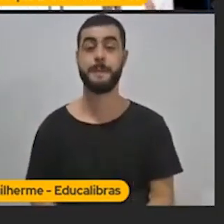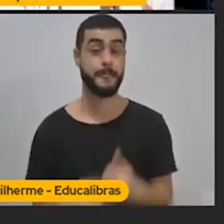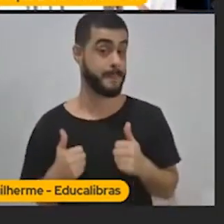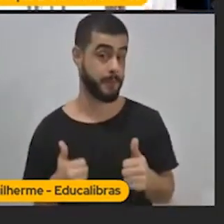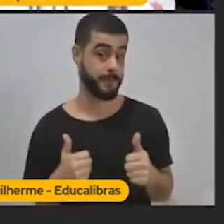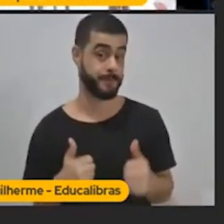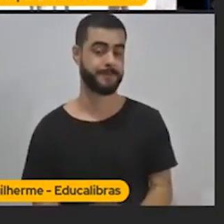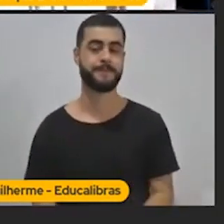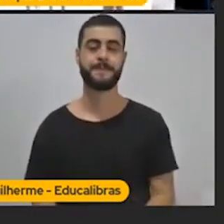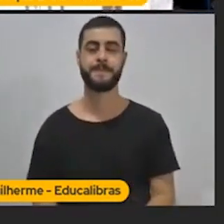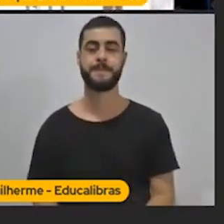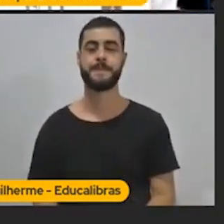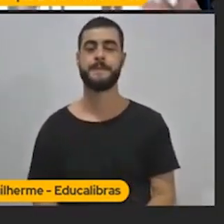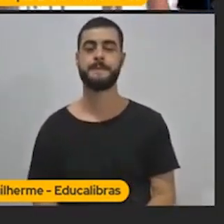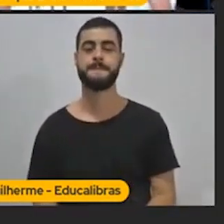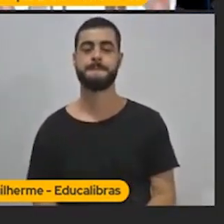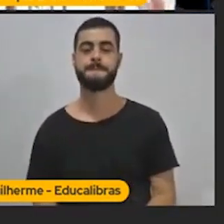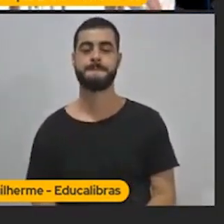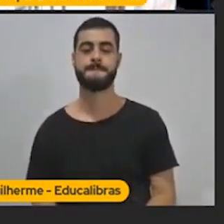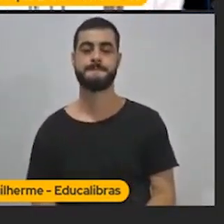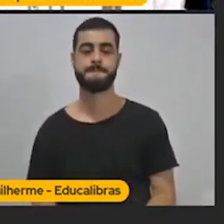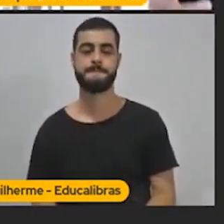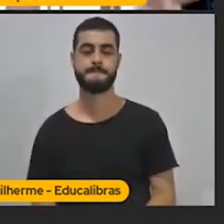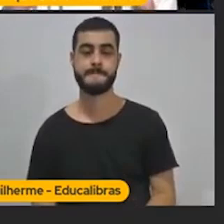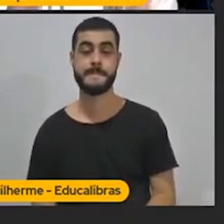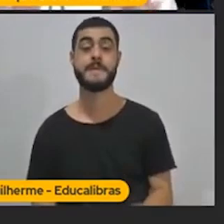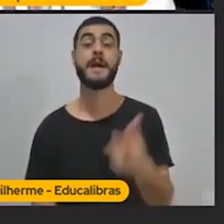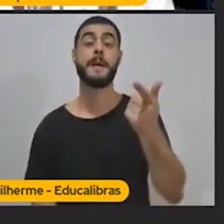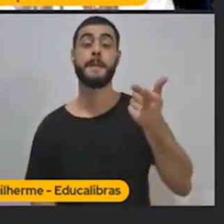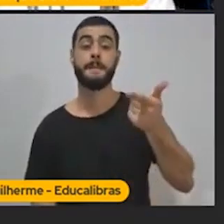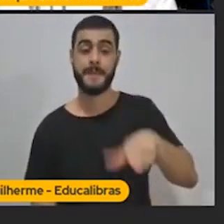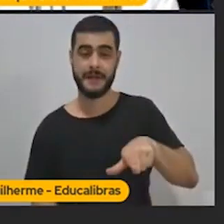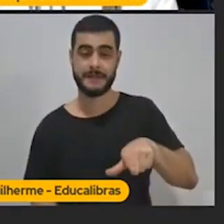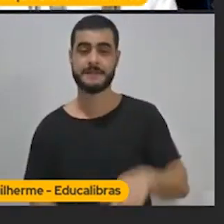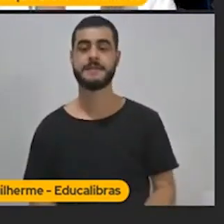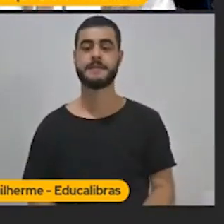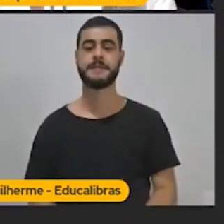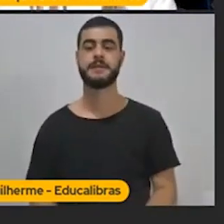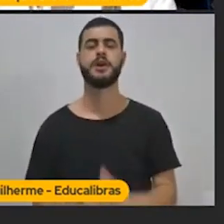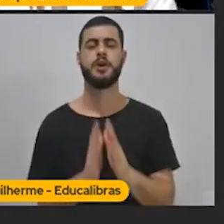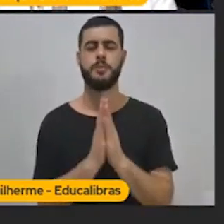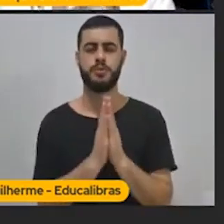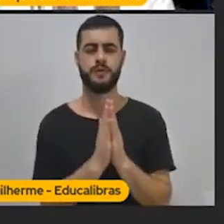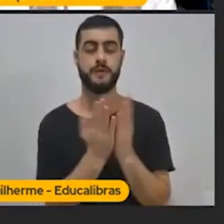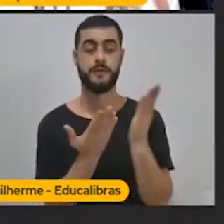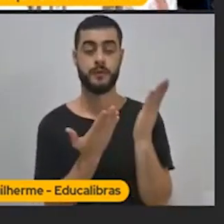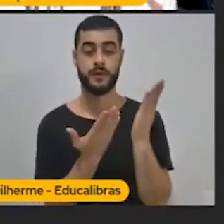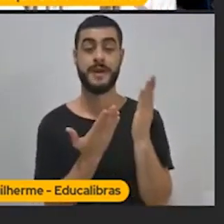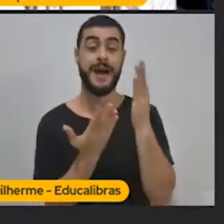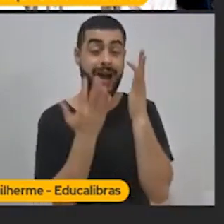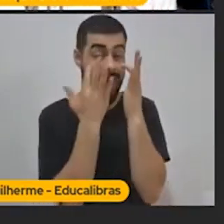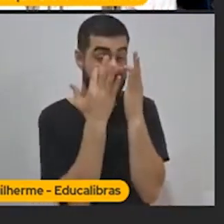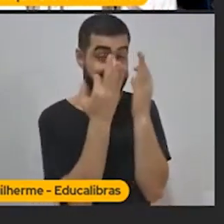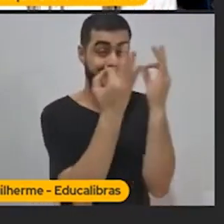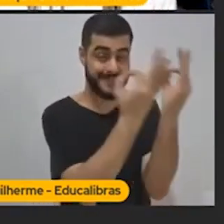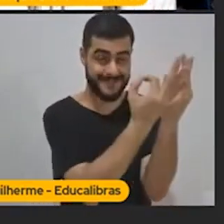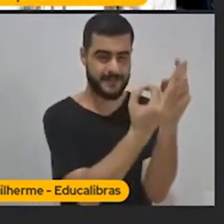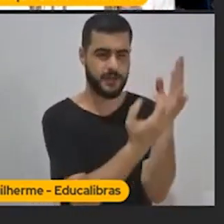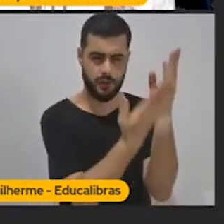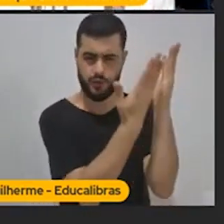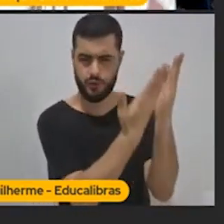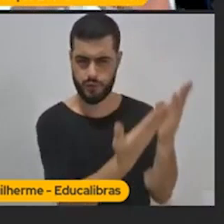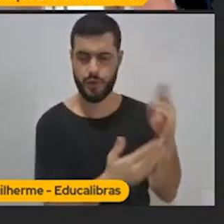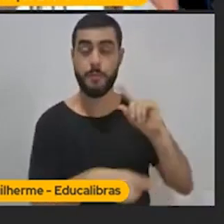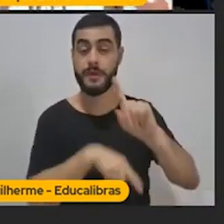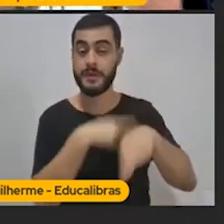Uma outra coisa, que inclusive, por favor, se concentre nesse slide, porque no final vocês vão entender o que eu quero dizer